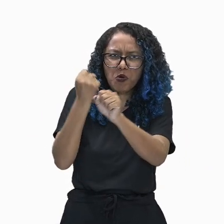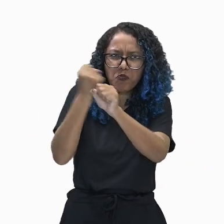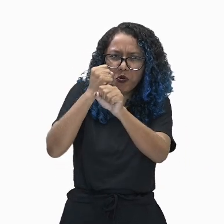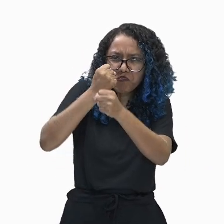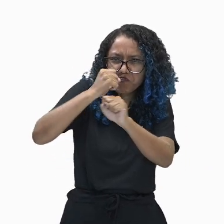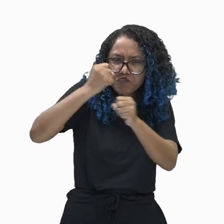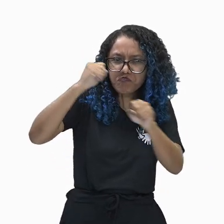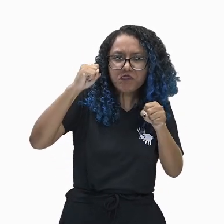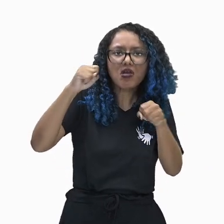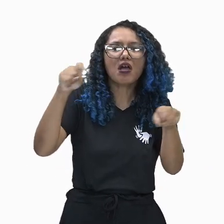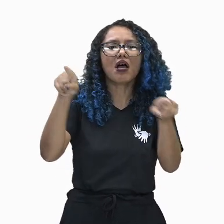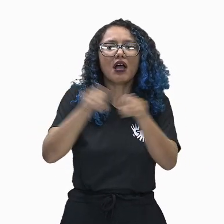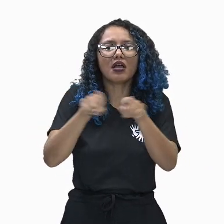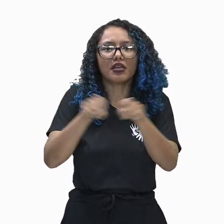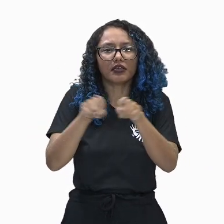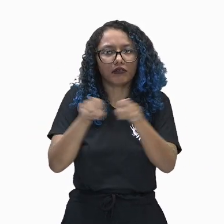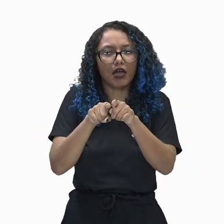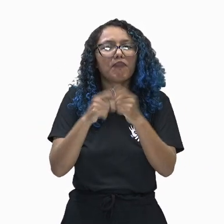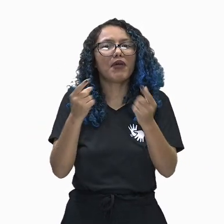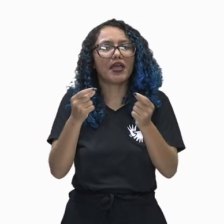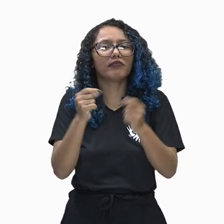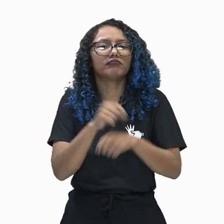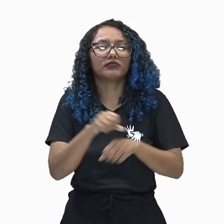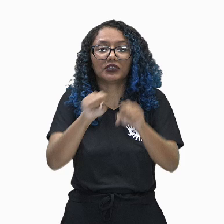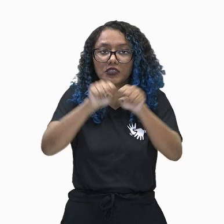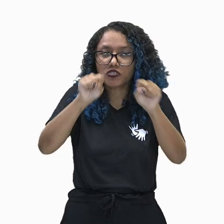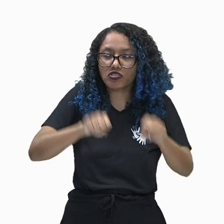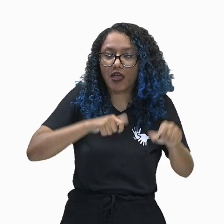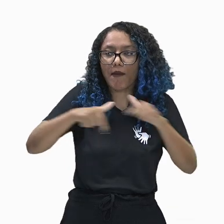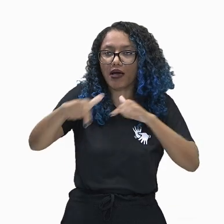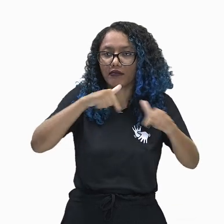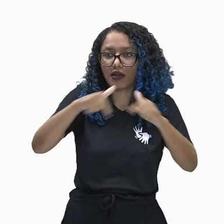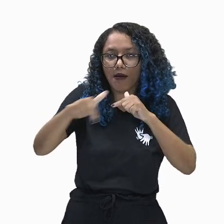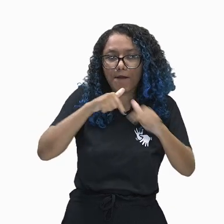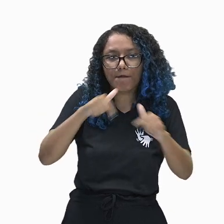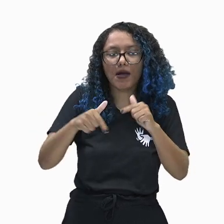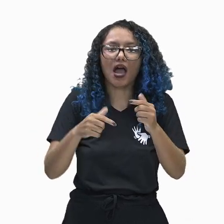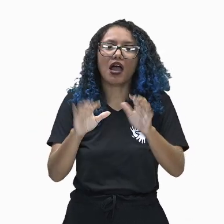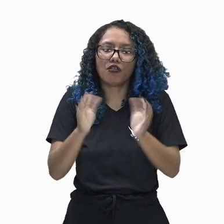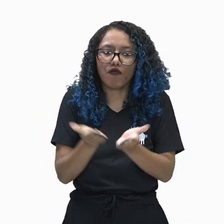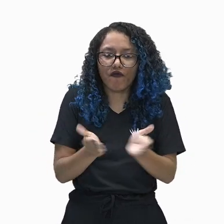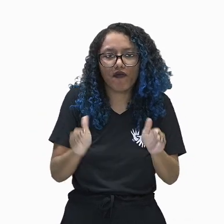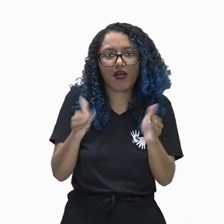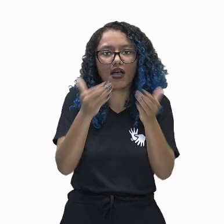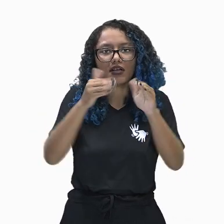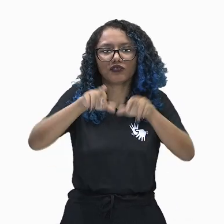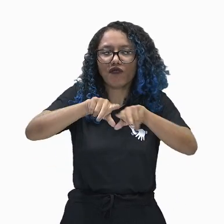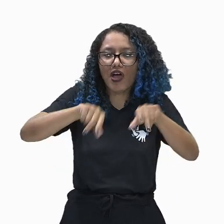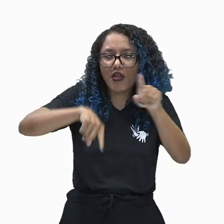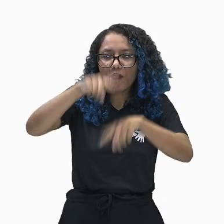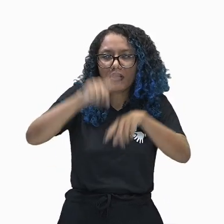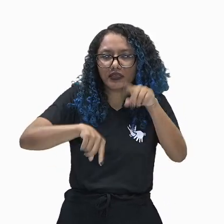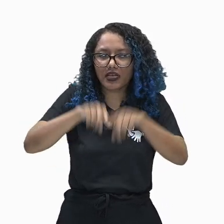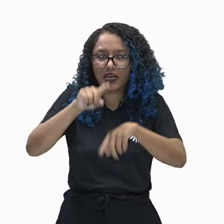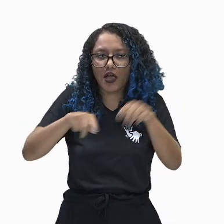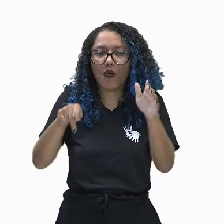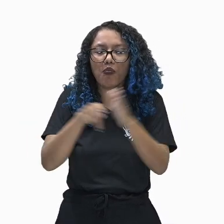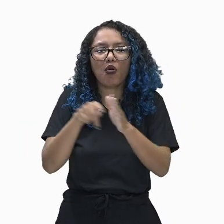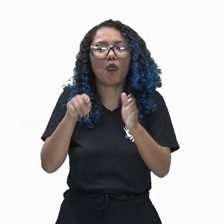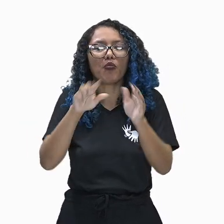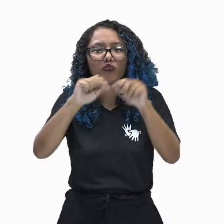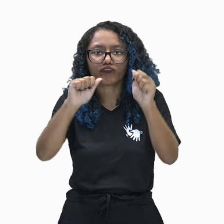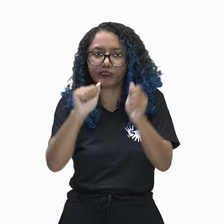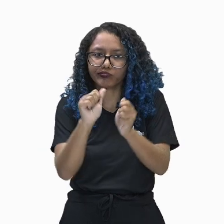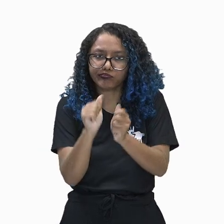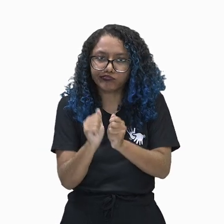indícios de especialização do trabalho, produção de vasos e outros recipientes de cerâmica em larga